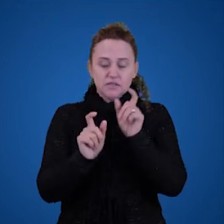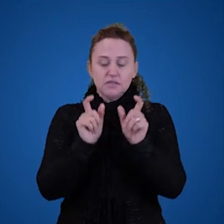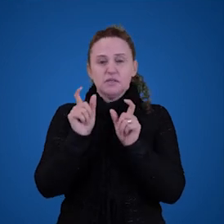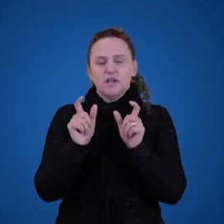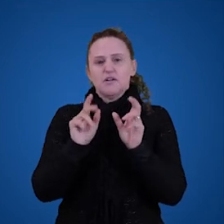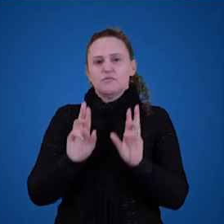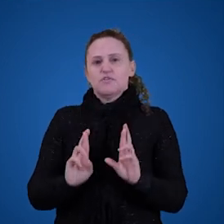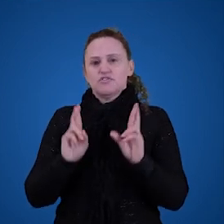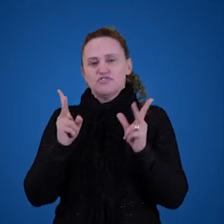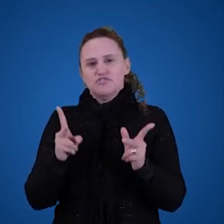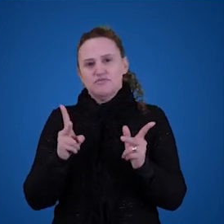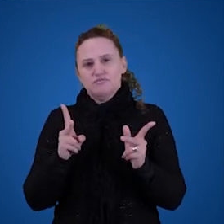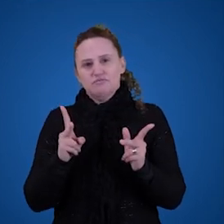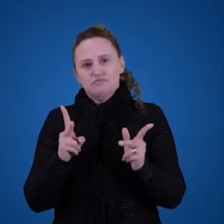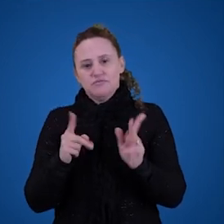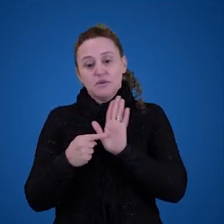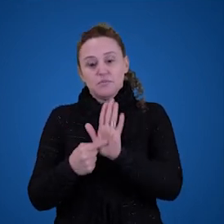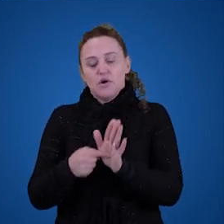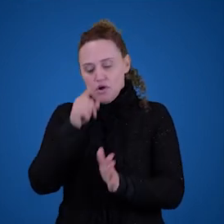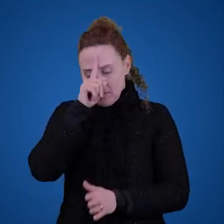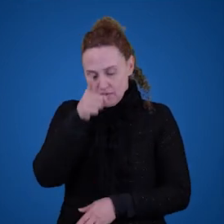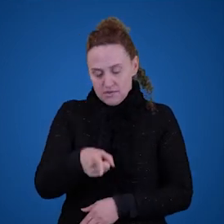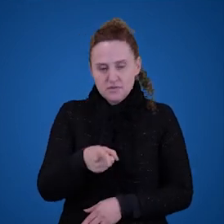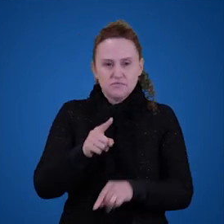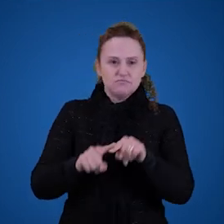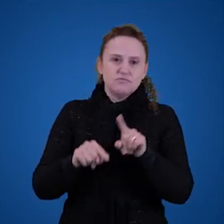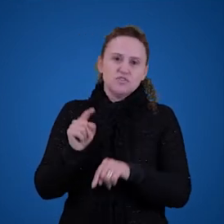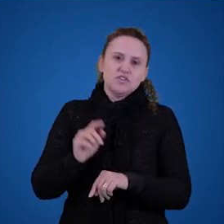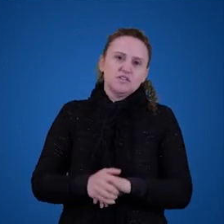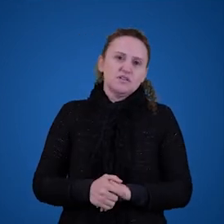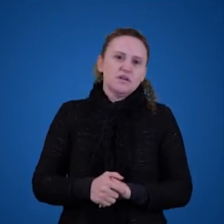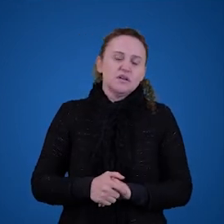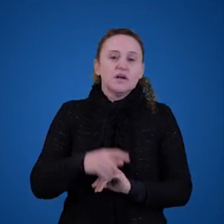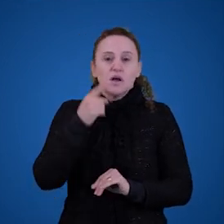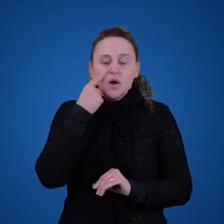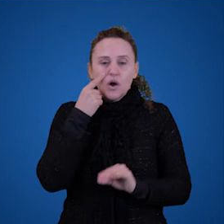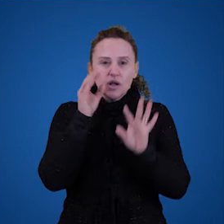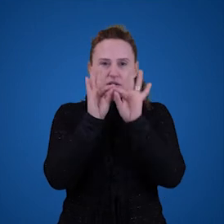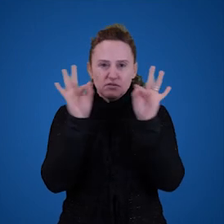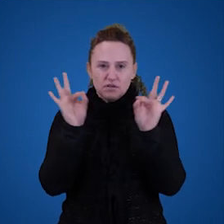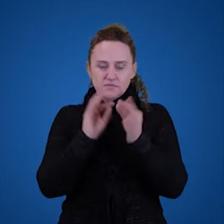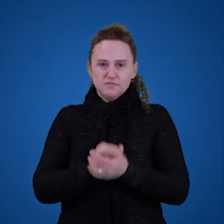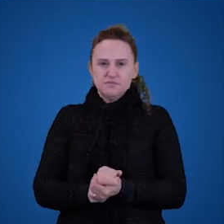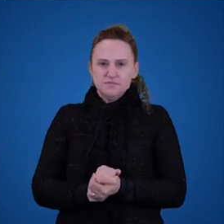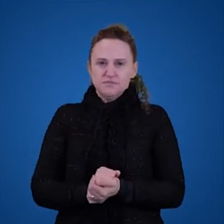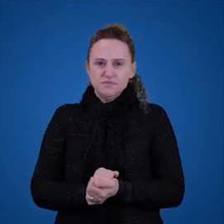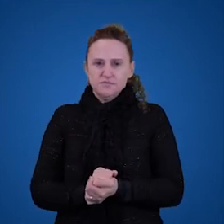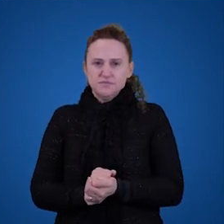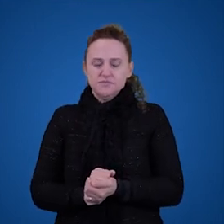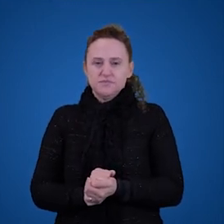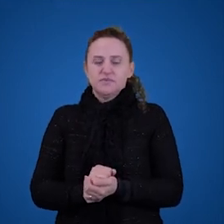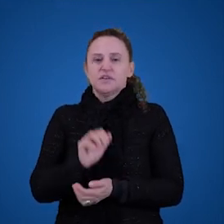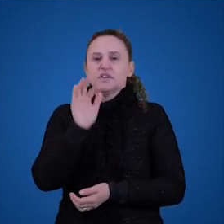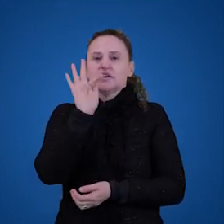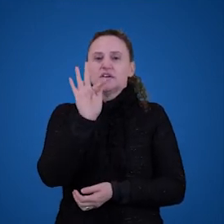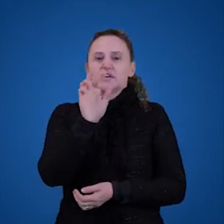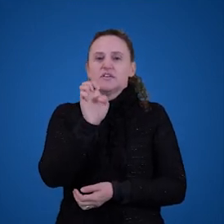apontam para o mesmo objeto então reparem na frase C Fernando Pessoa é Alberto Criano